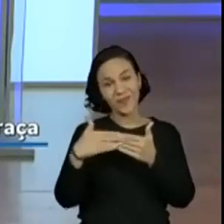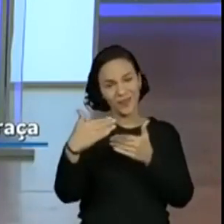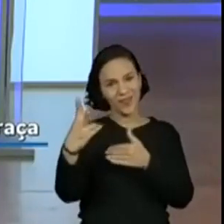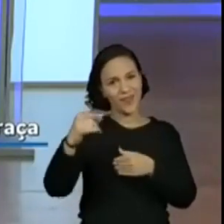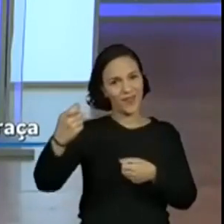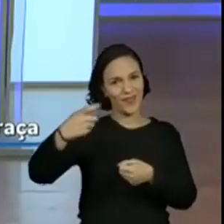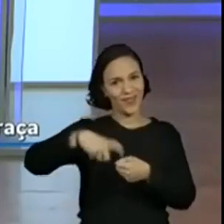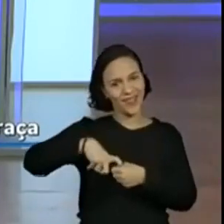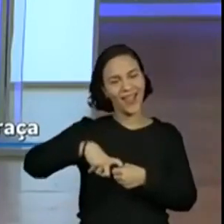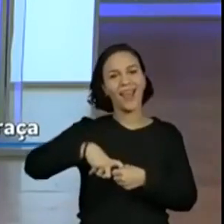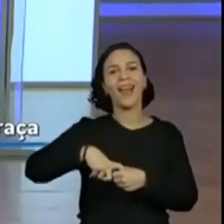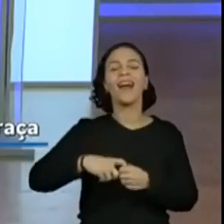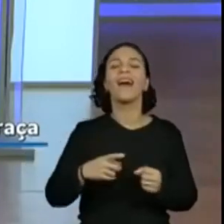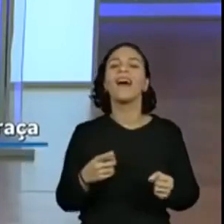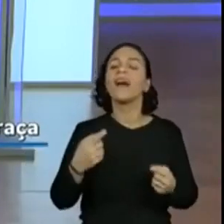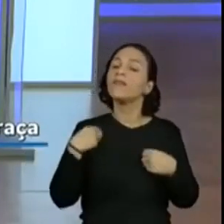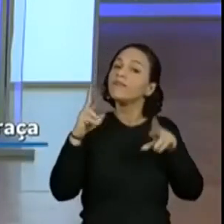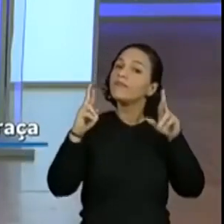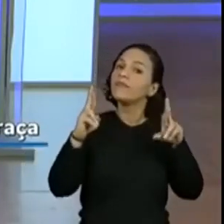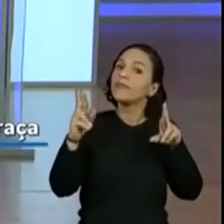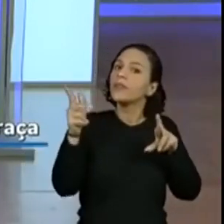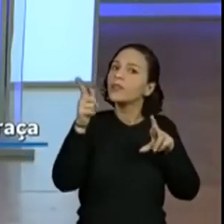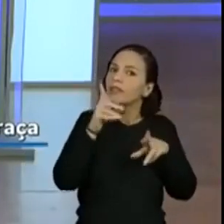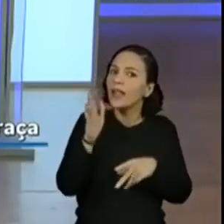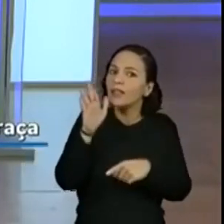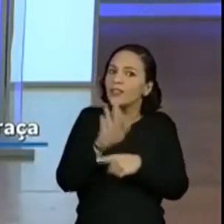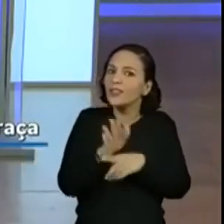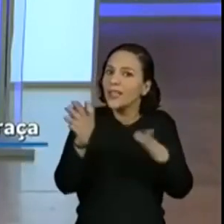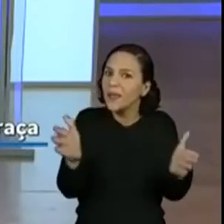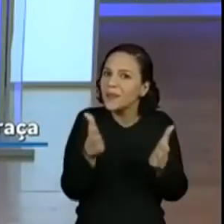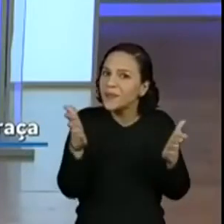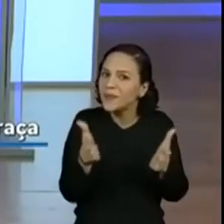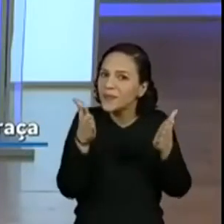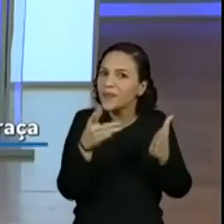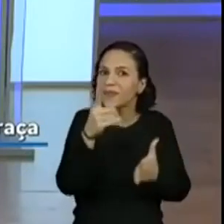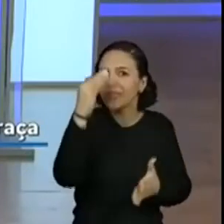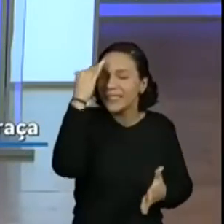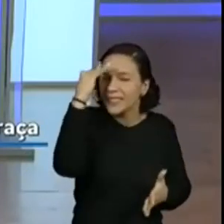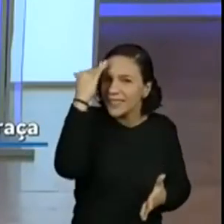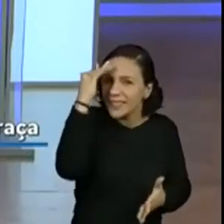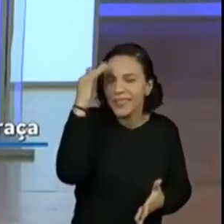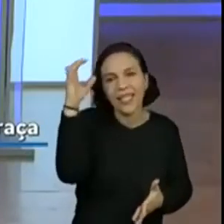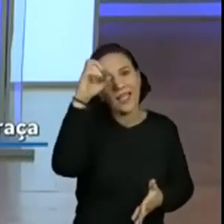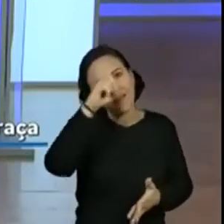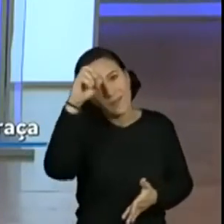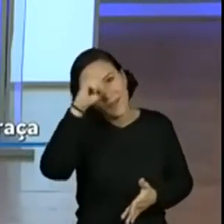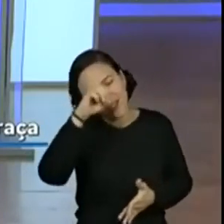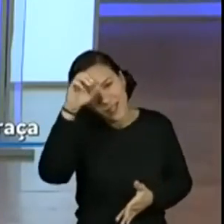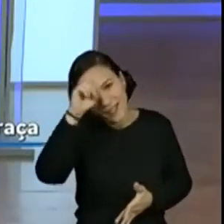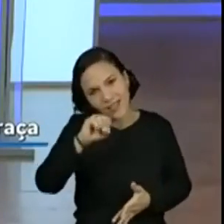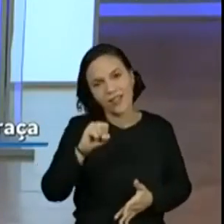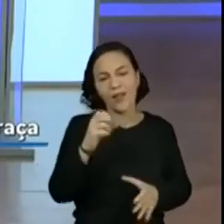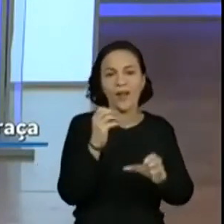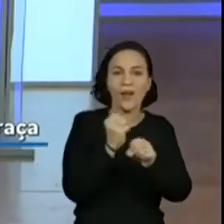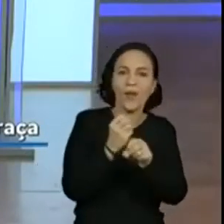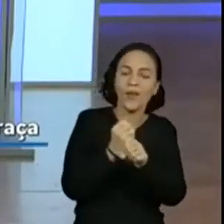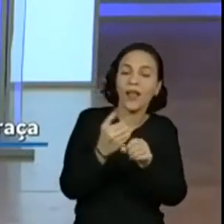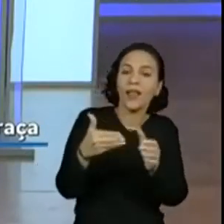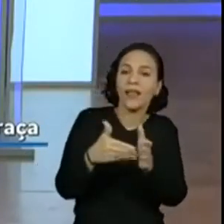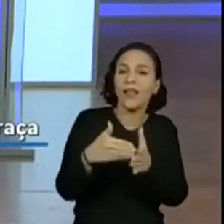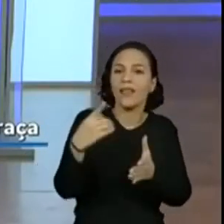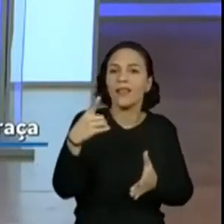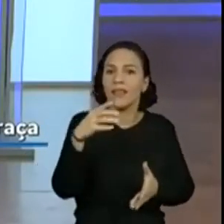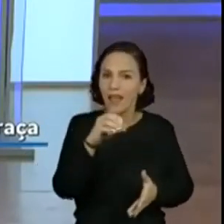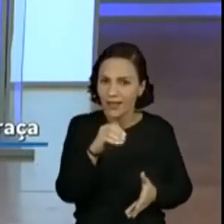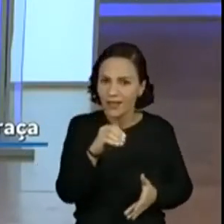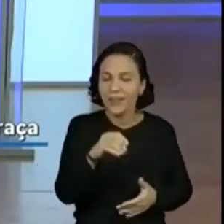volta. Com certeza. Eu espero que a gente tenha conseguido aí contribuir um pouquinho na aprendizagem de vocês com as contagens até 10, com